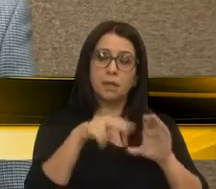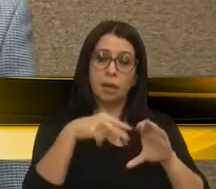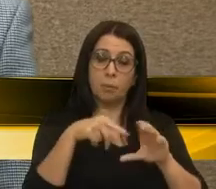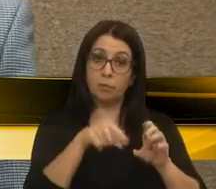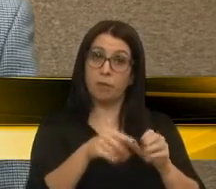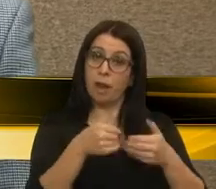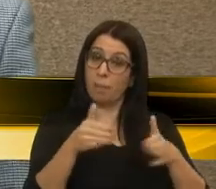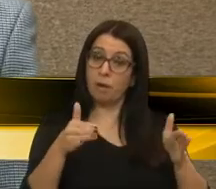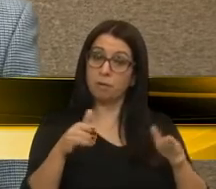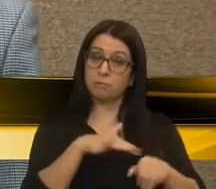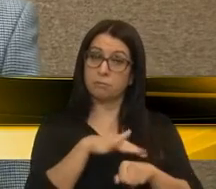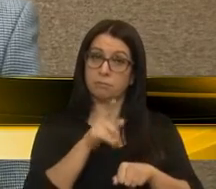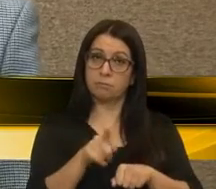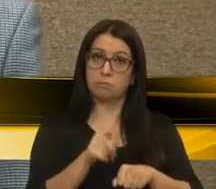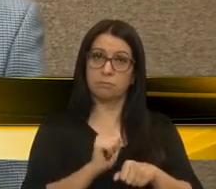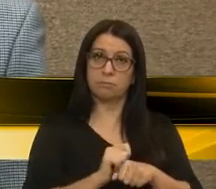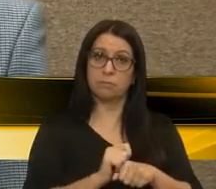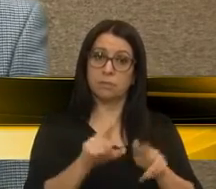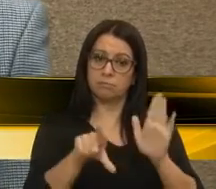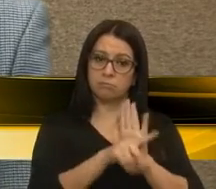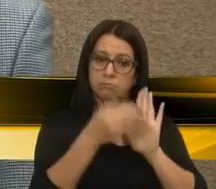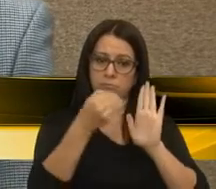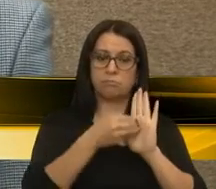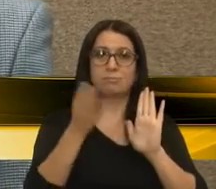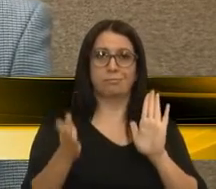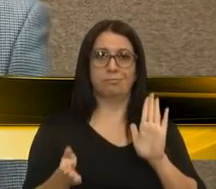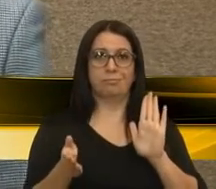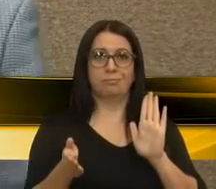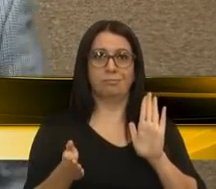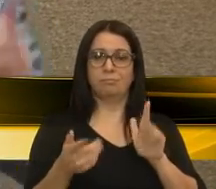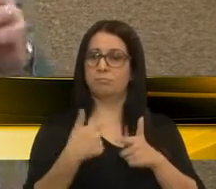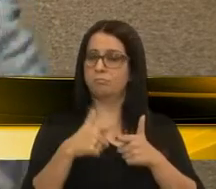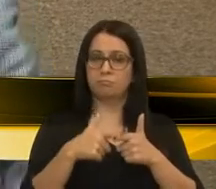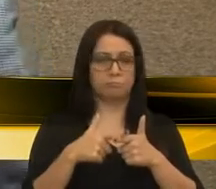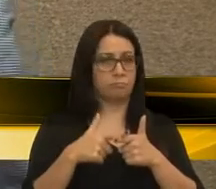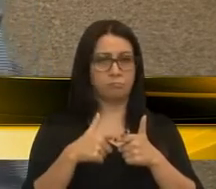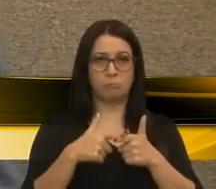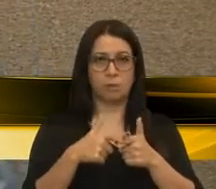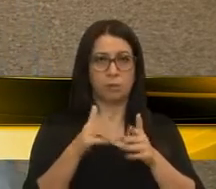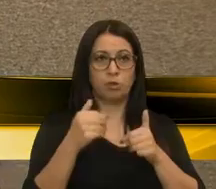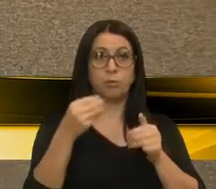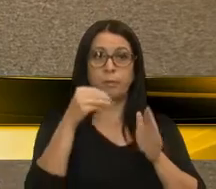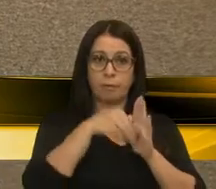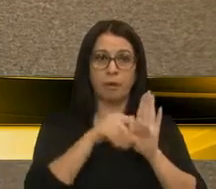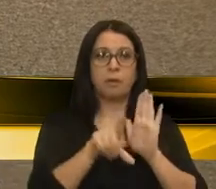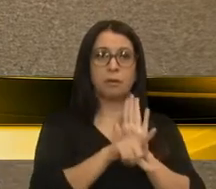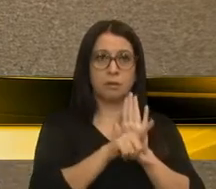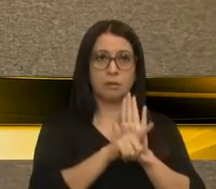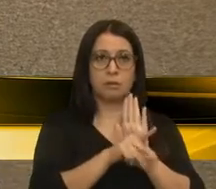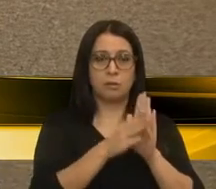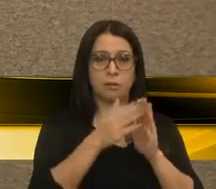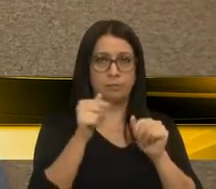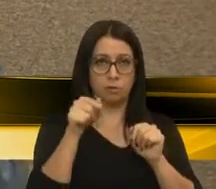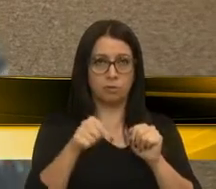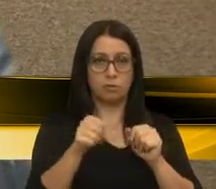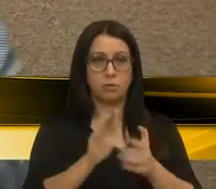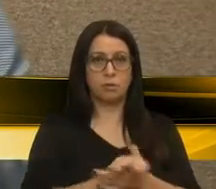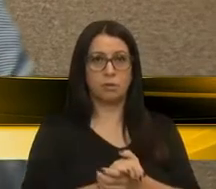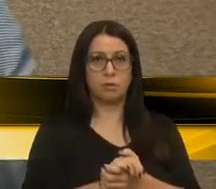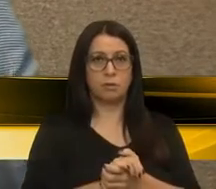Vereadores aberta para isso. Legalize. Não tem problema nenhum. Estou pedindo a legalização, estou pedindo aqui